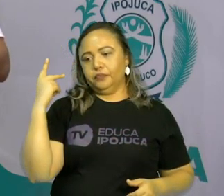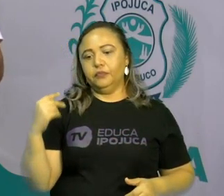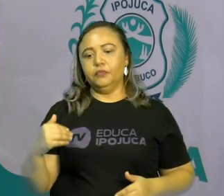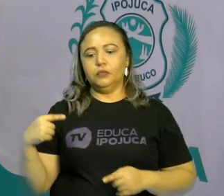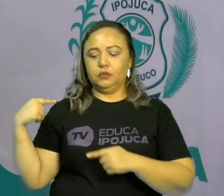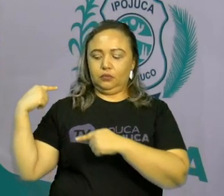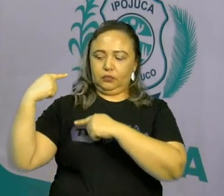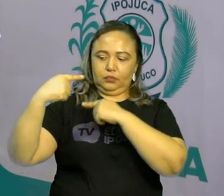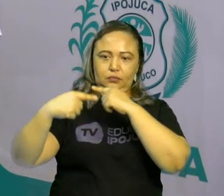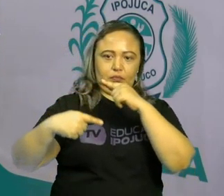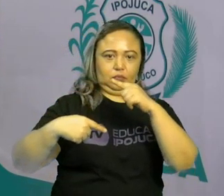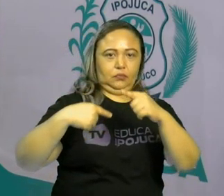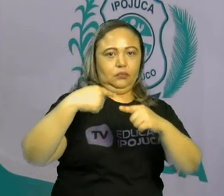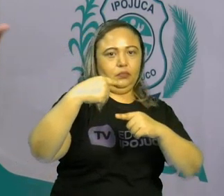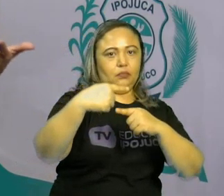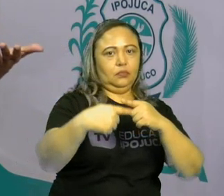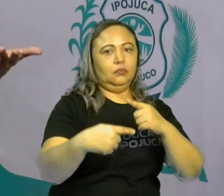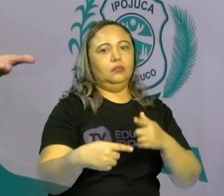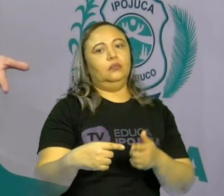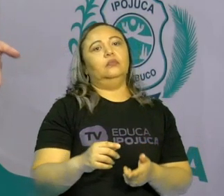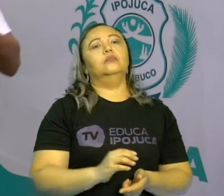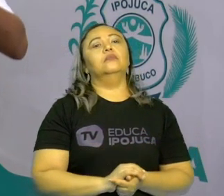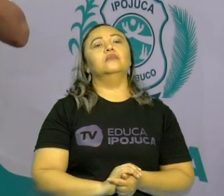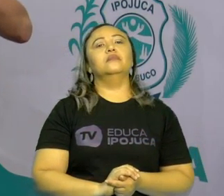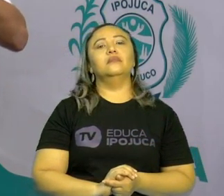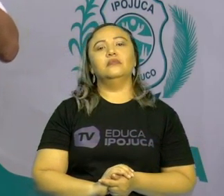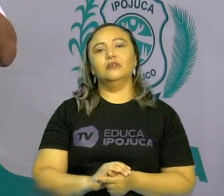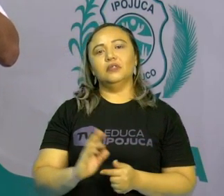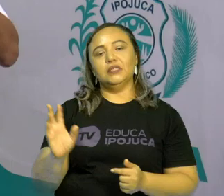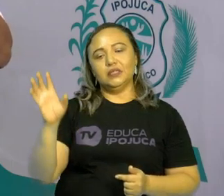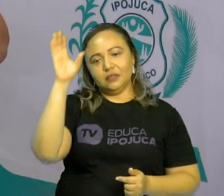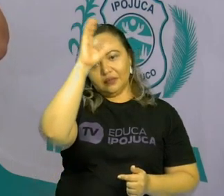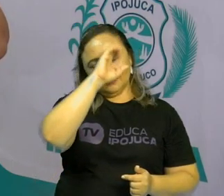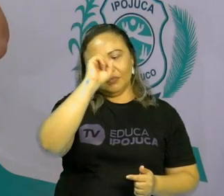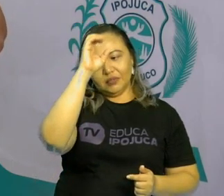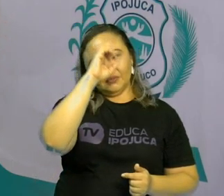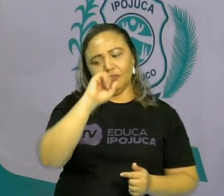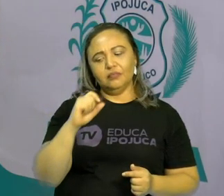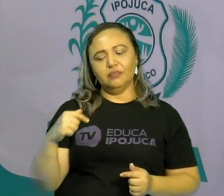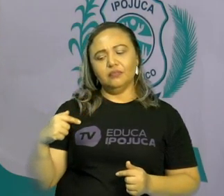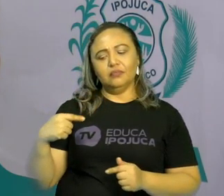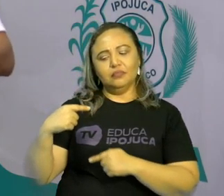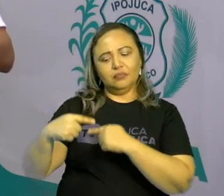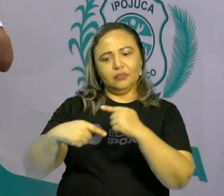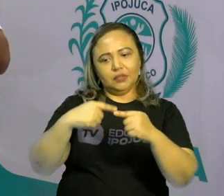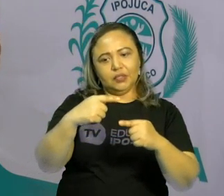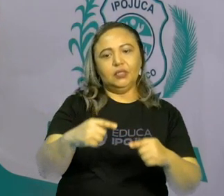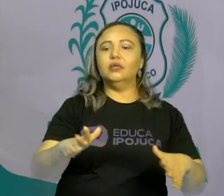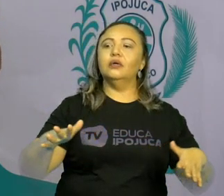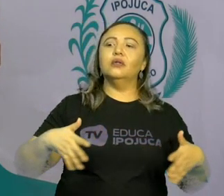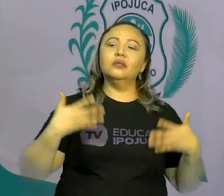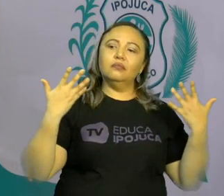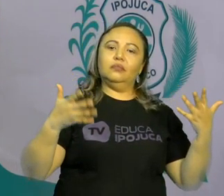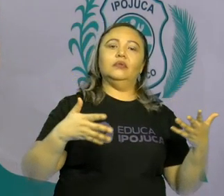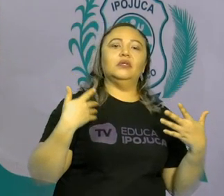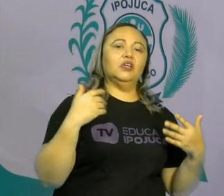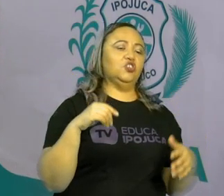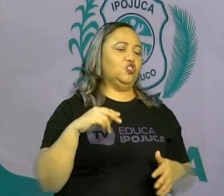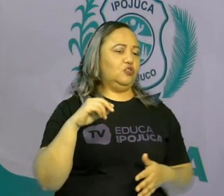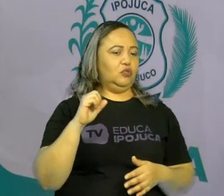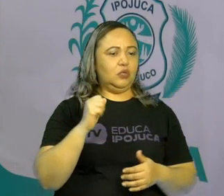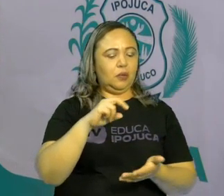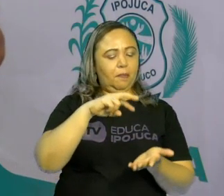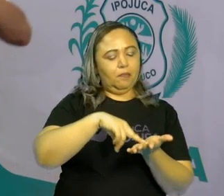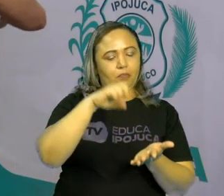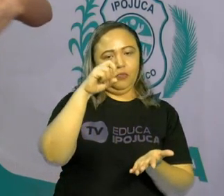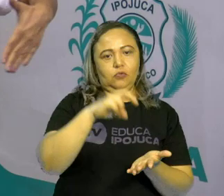geração em geração. Vão passando de pessoas em pessoas. E são bem divertidas. E a gente brinca, gente coge, a gente